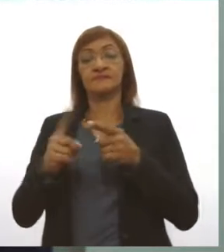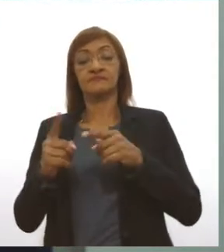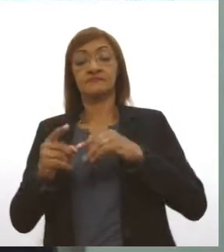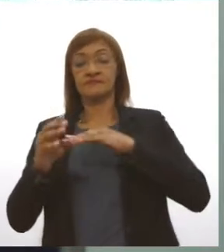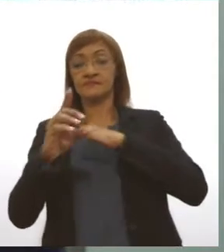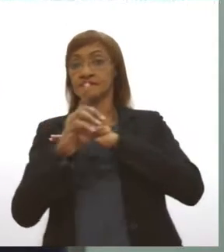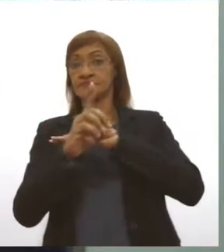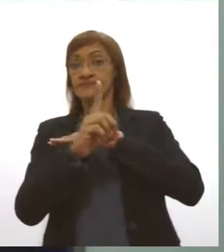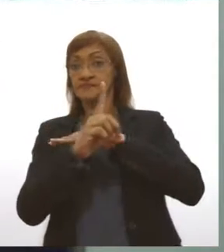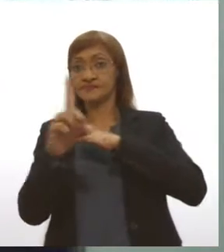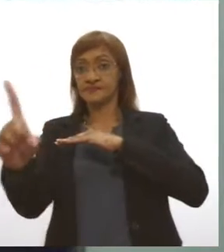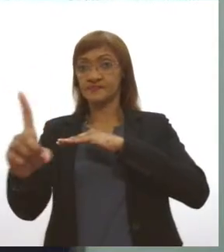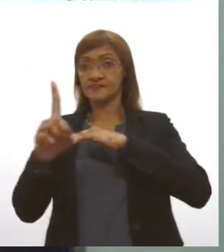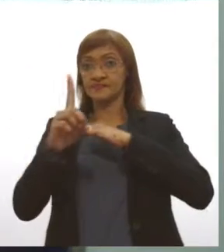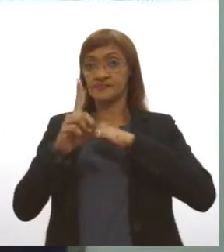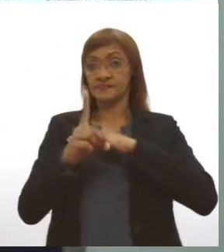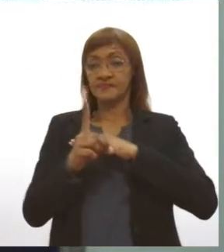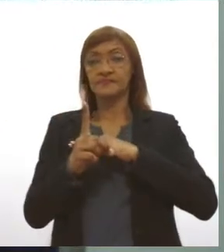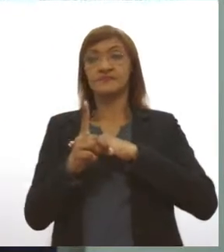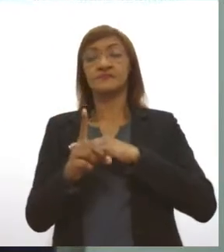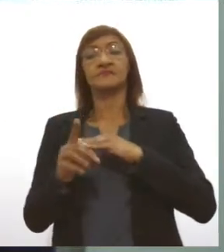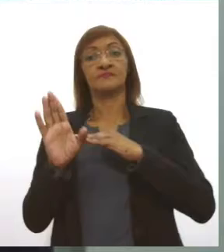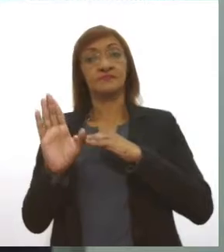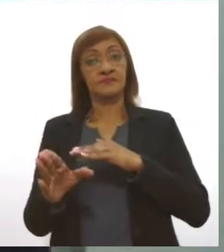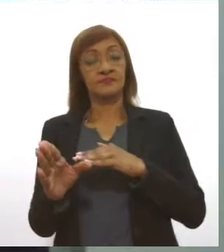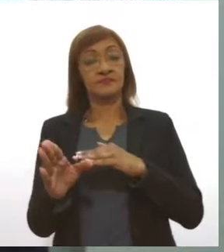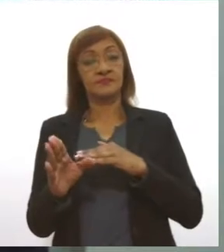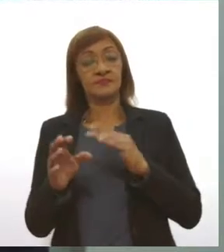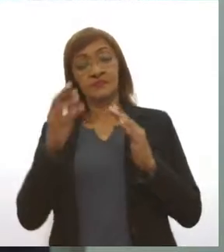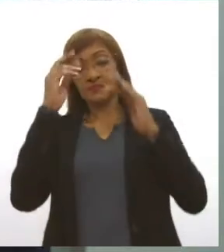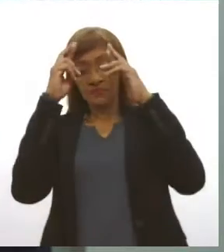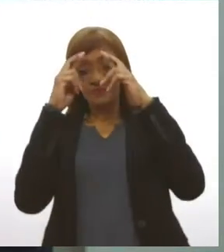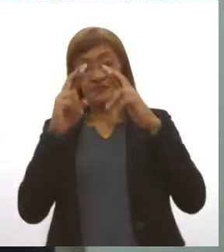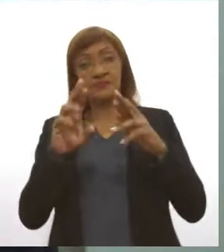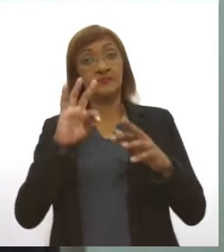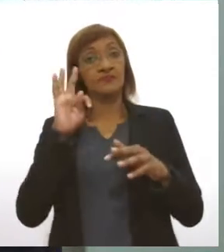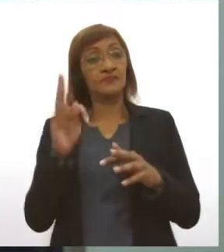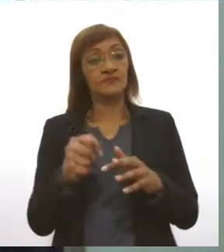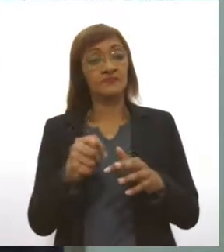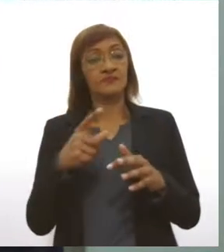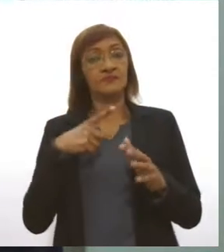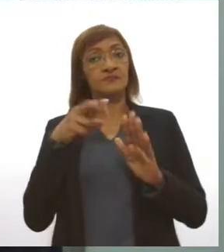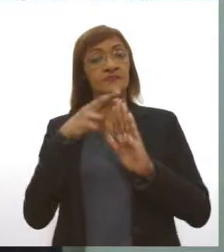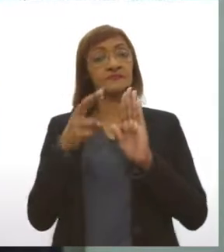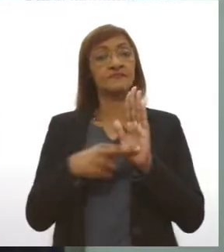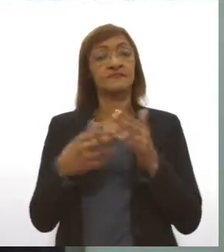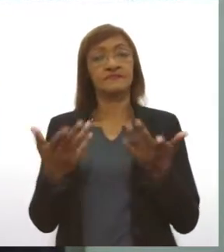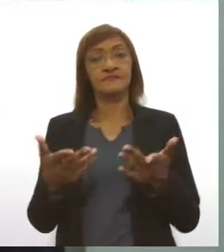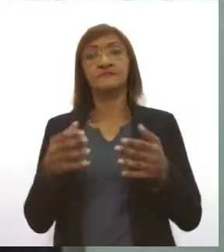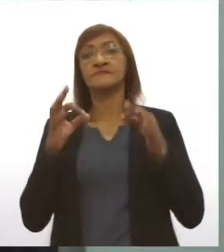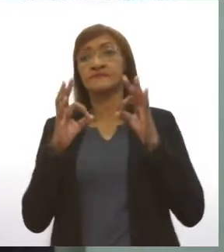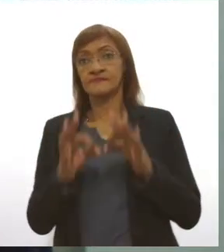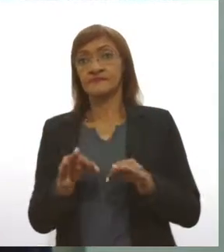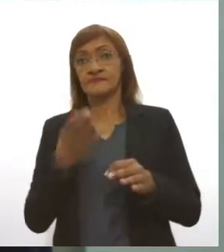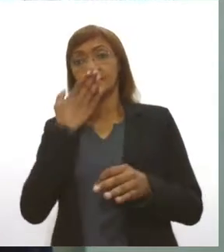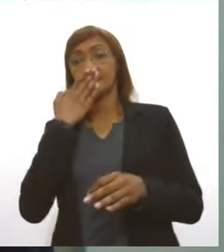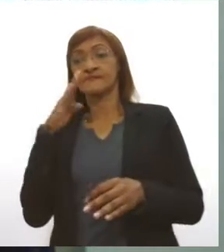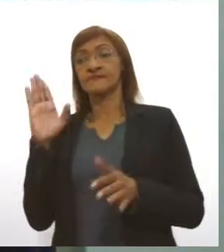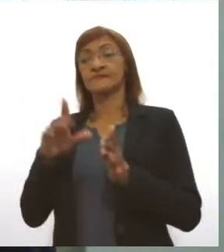estabelecidos pelo estabelecimento, o estabelecimento fica assim vinculado a cumprir com aquilo que ele prometeu.